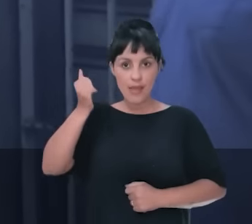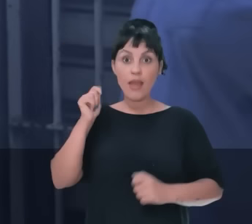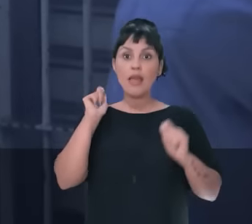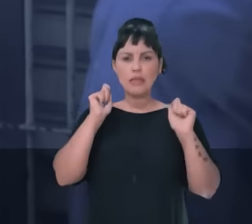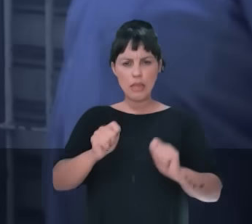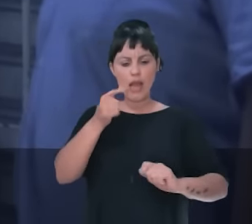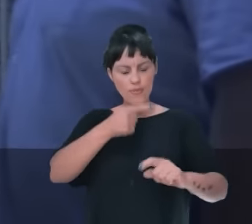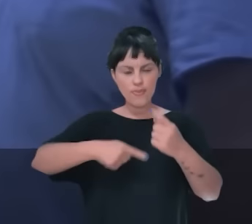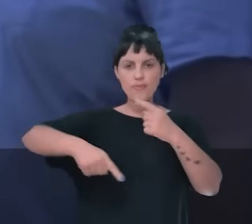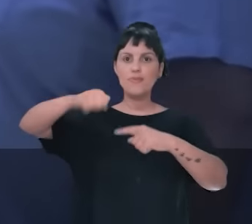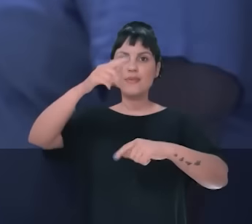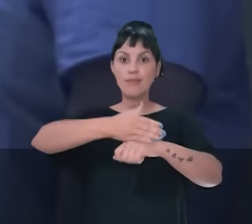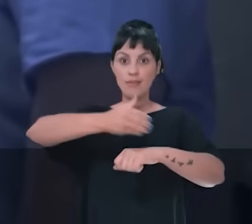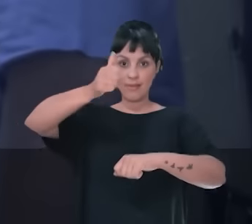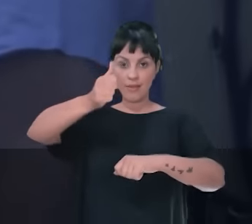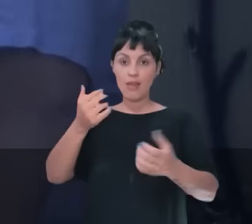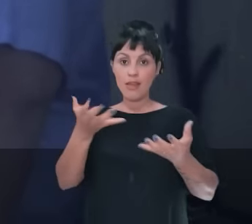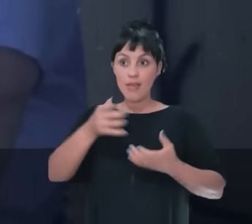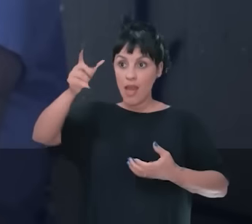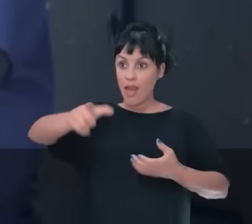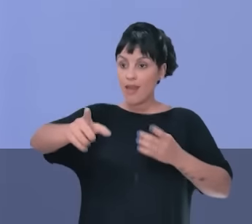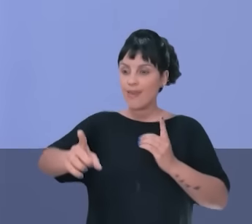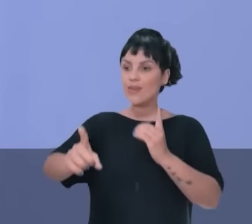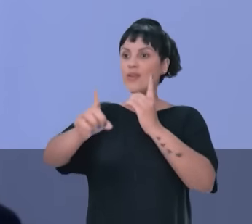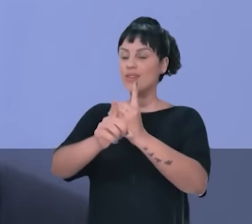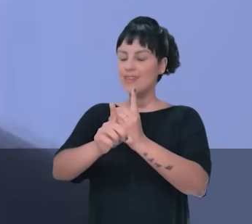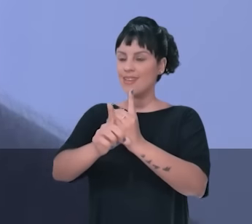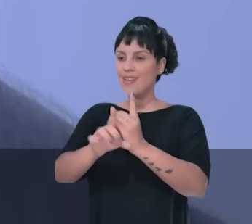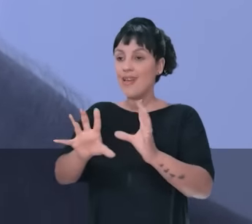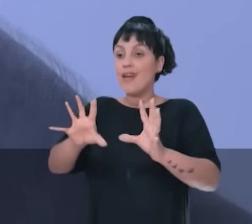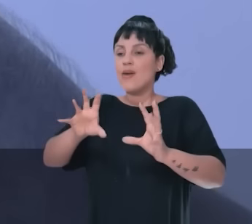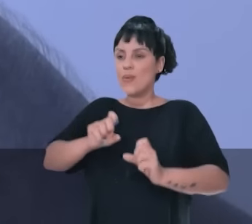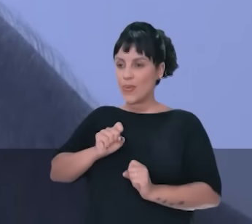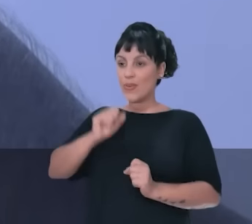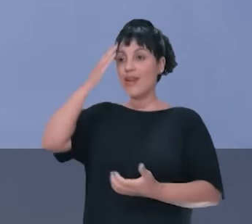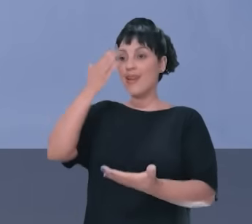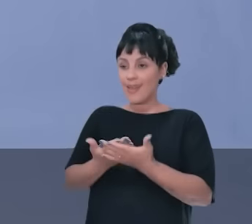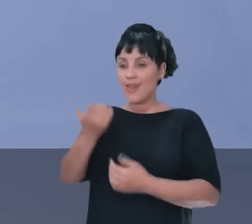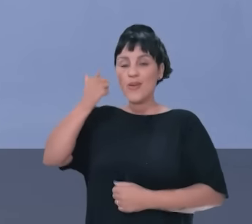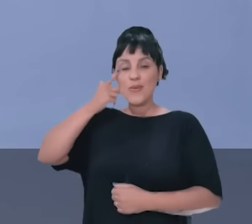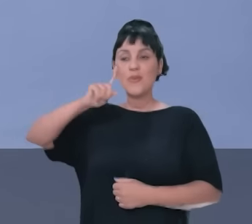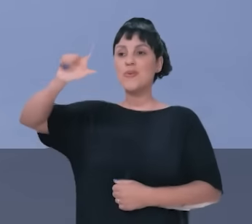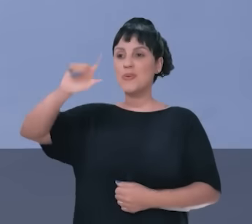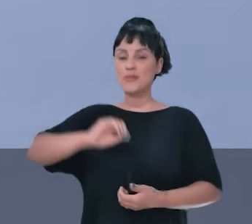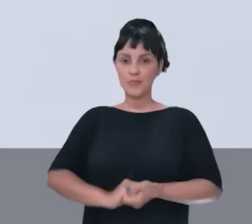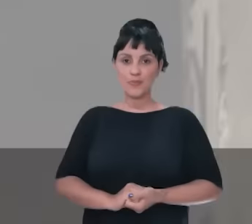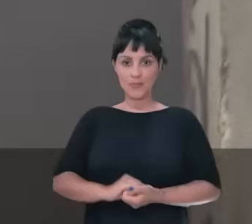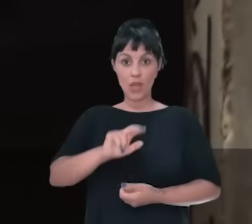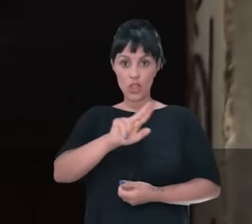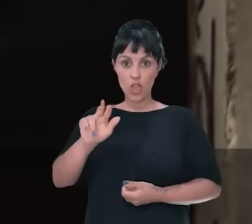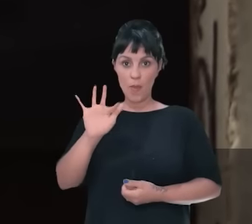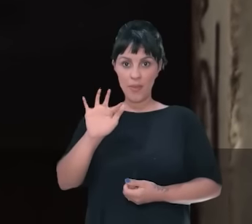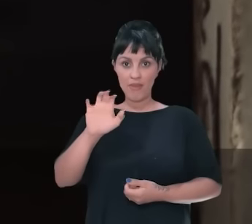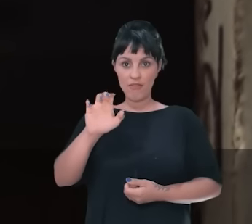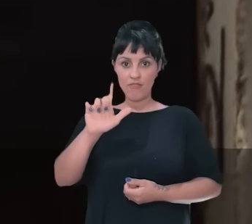que é possível transformar. Quero encontrar alguém que me faça acreditar. Eu sou Felipe